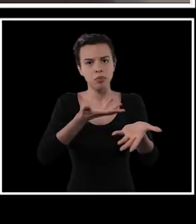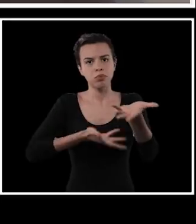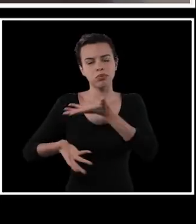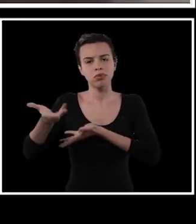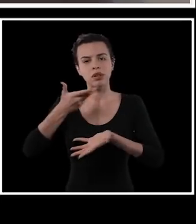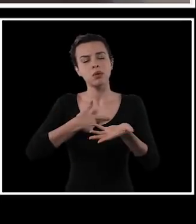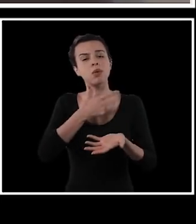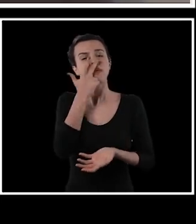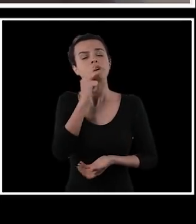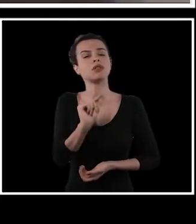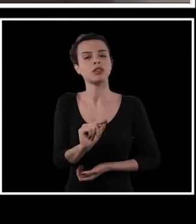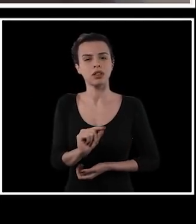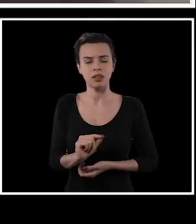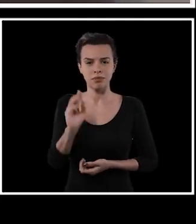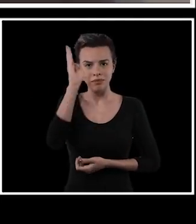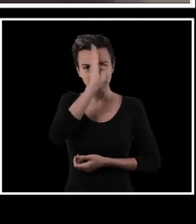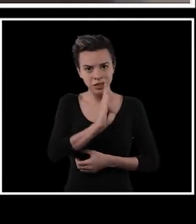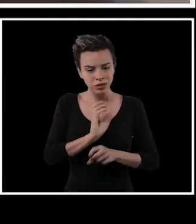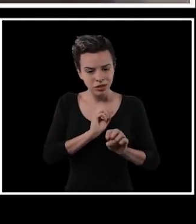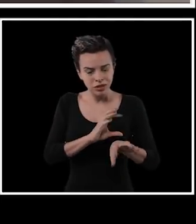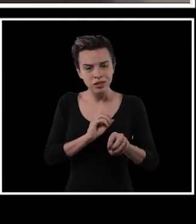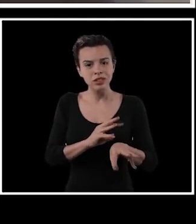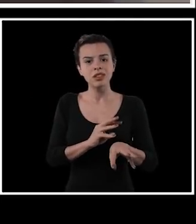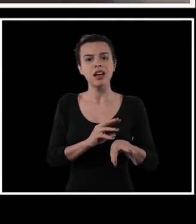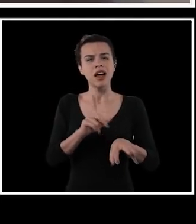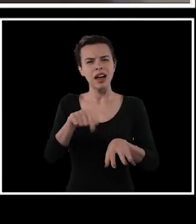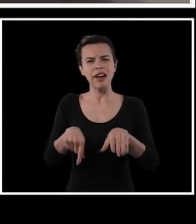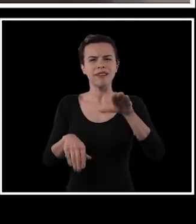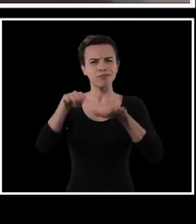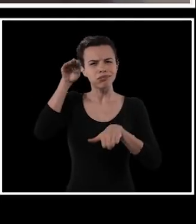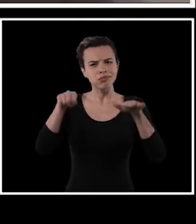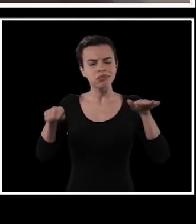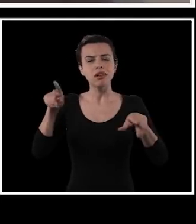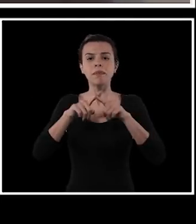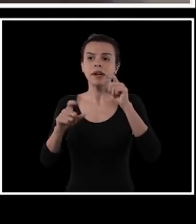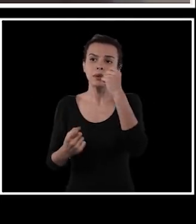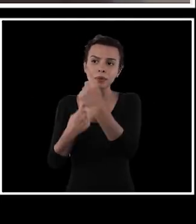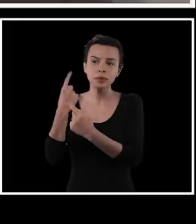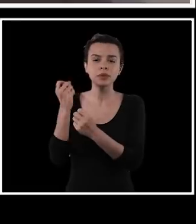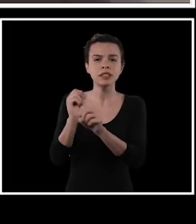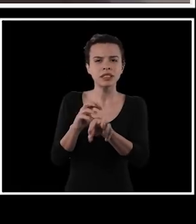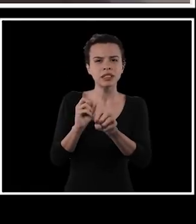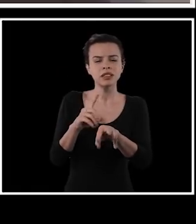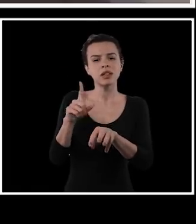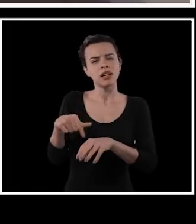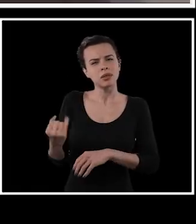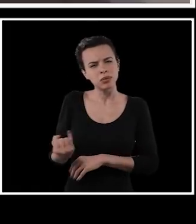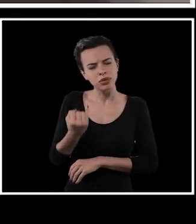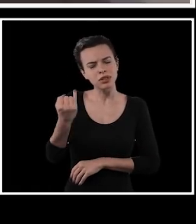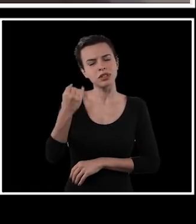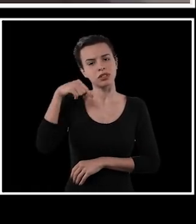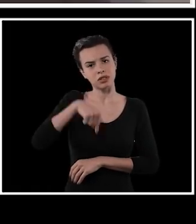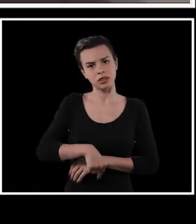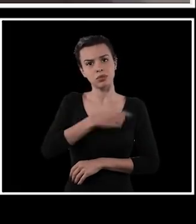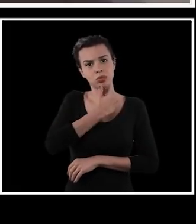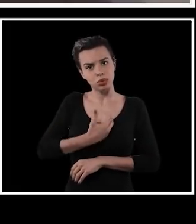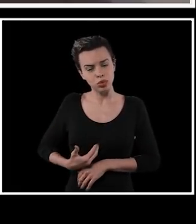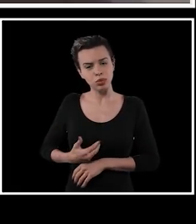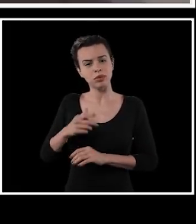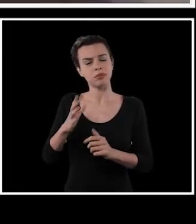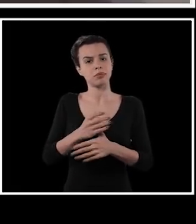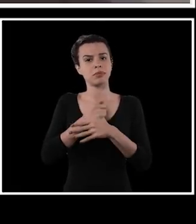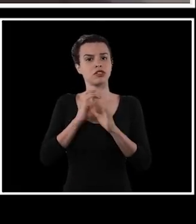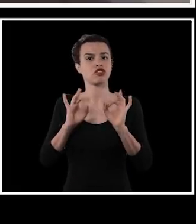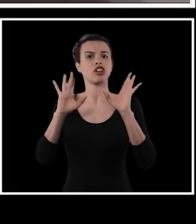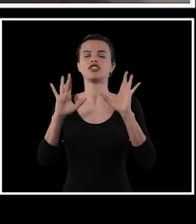que a gente recebe. Acho que o ensino no Brasil é muito dispar, mas a gente tem alguns tipos de ensino que são valiosíssimos